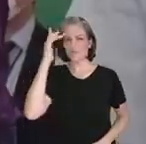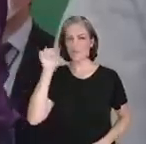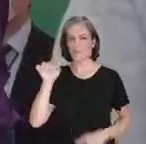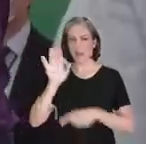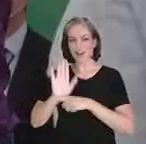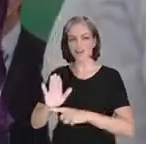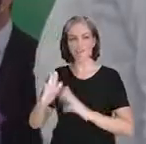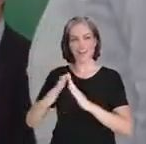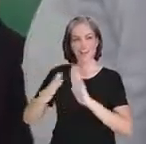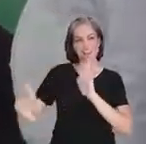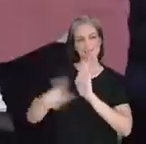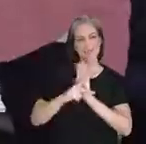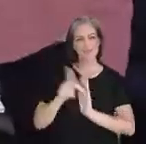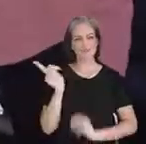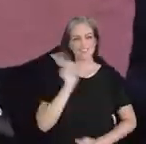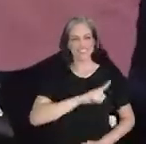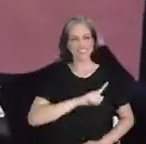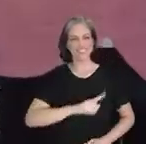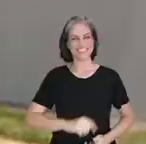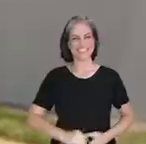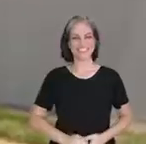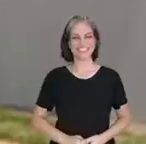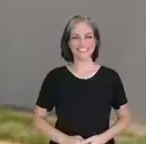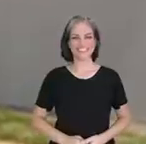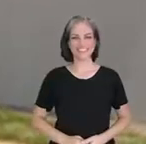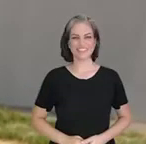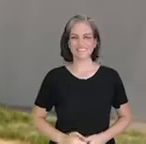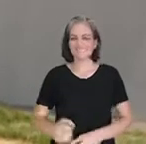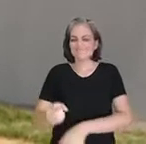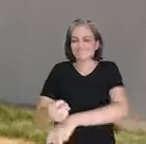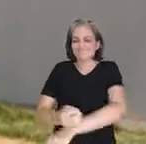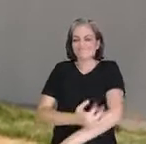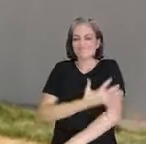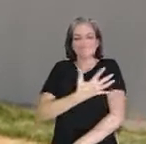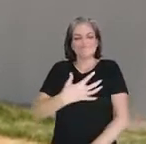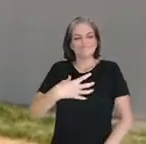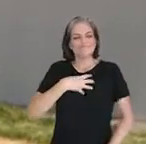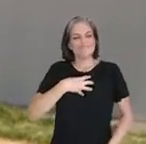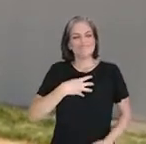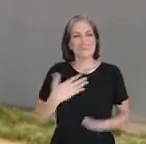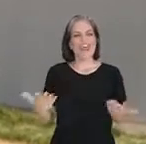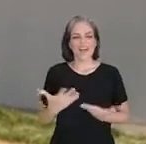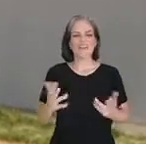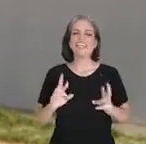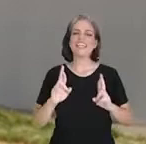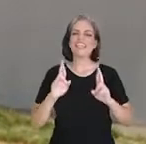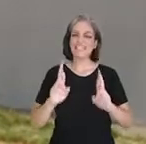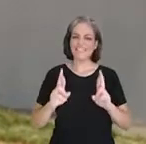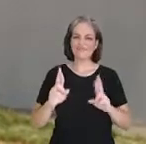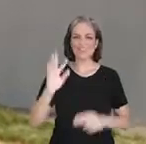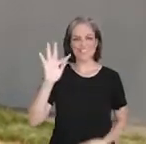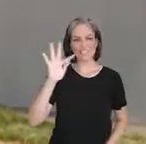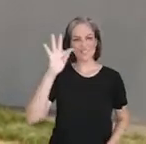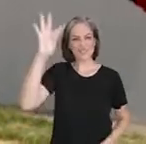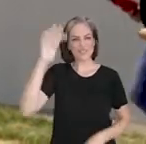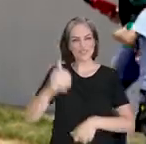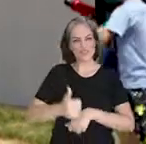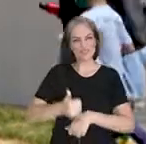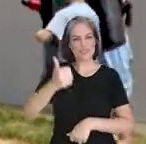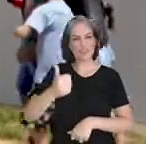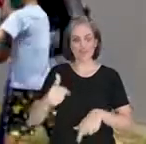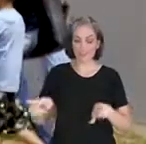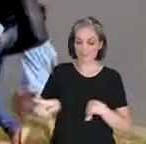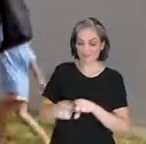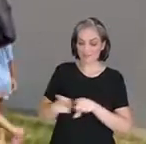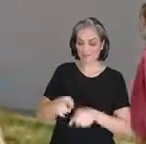de terem a sua casa própria. É uma emoção grande né, porque deu esperança para a gente, um futuro melhor, um futuro